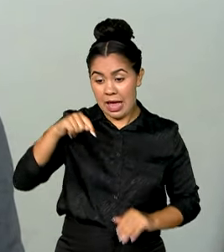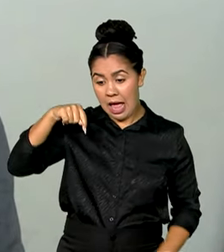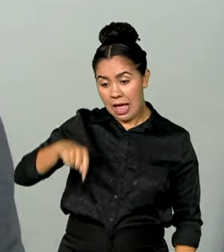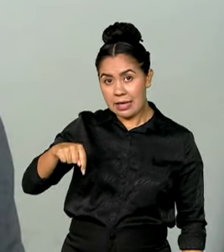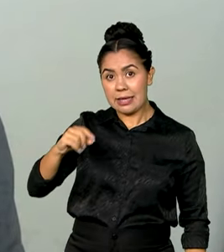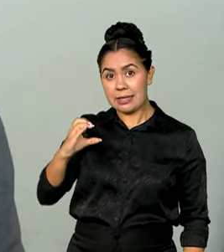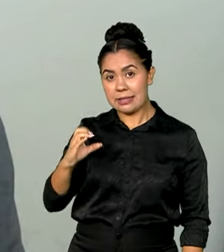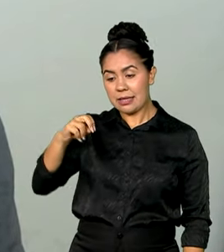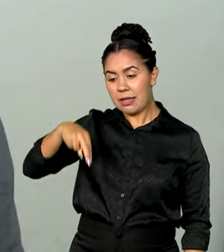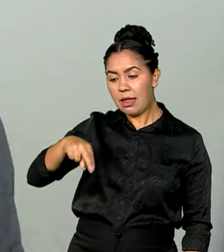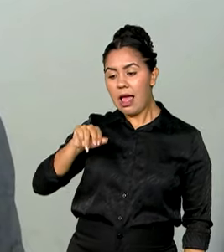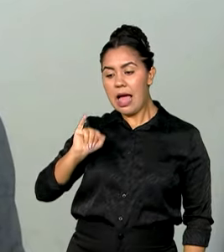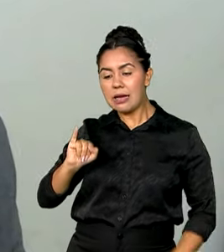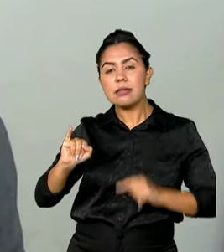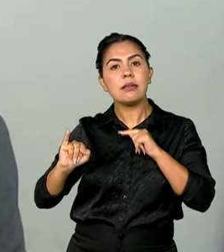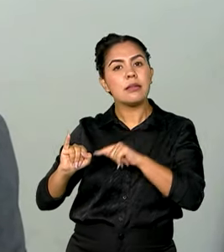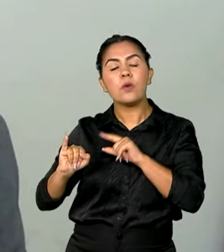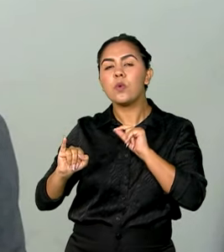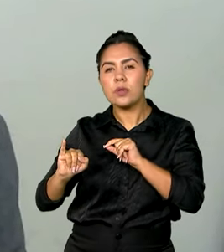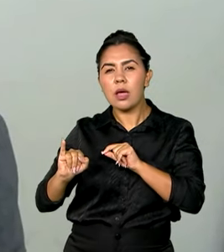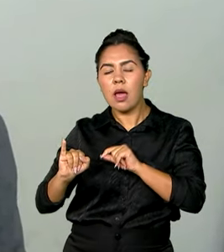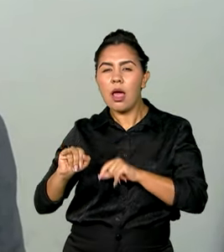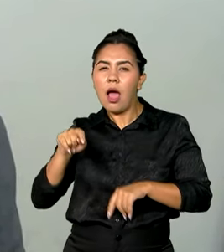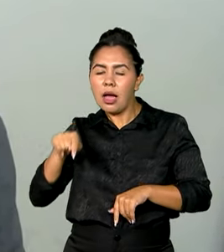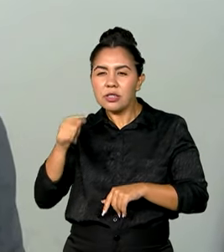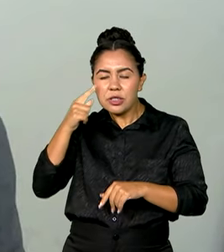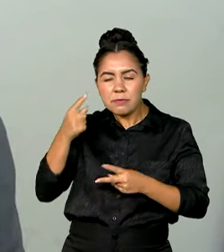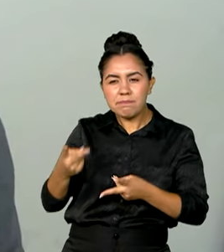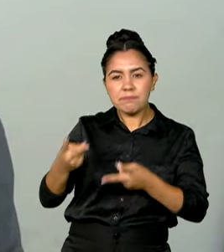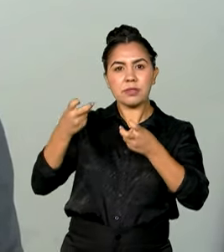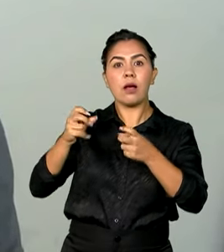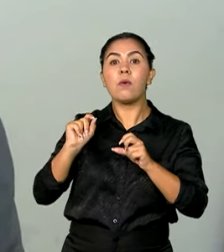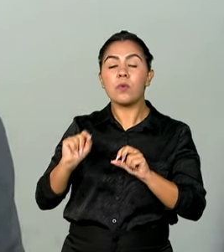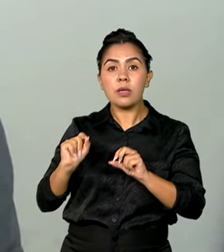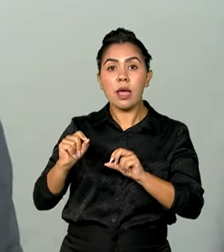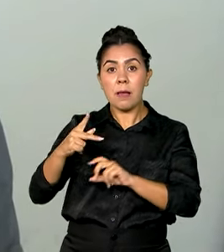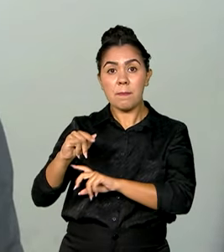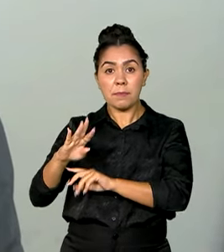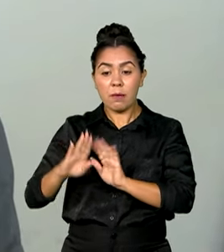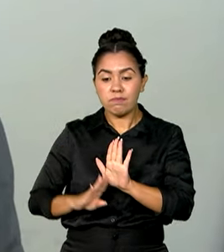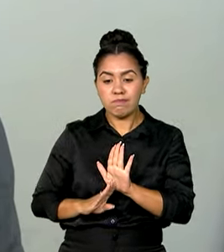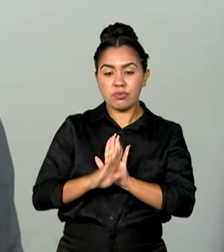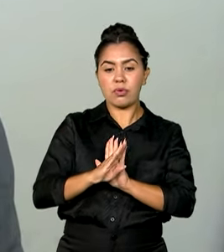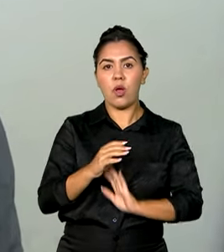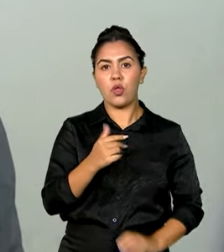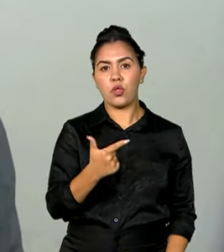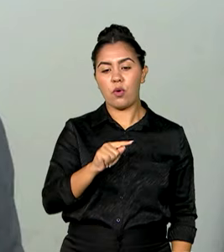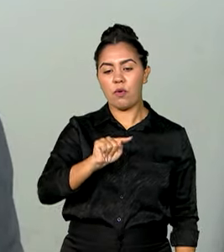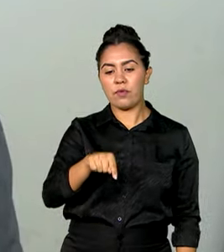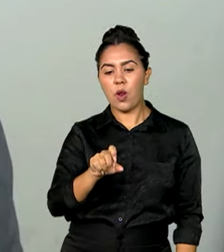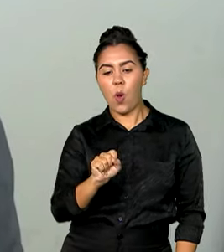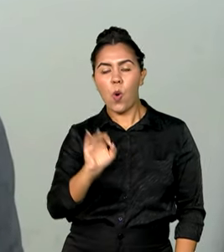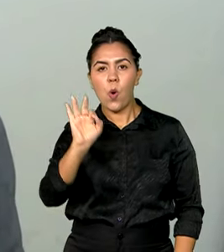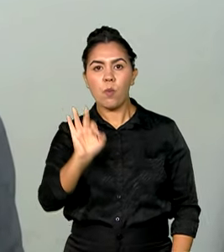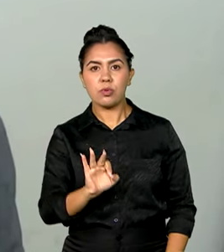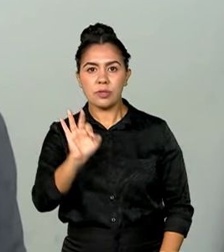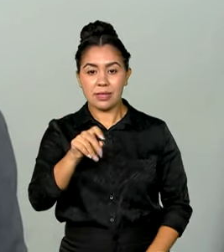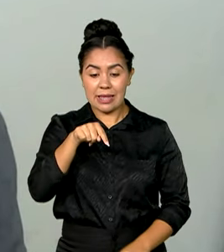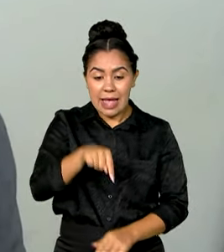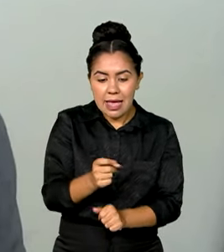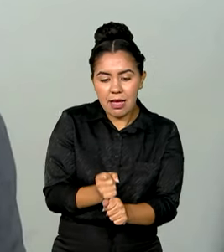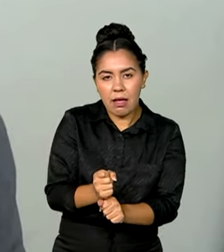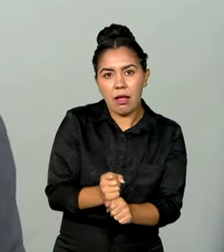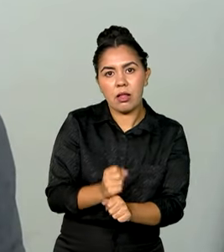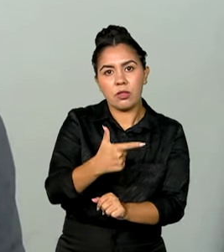a gente projeta um crescimento do PIB da indústria de transformação de 2,8% para esse ano.